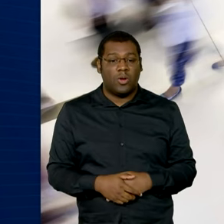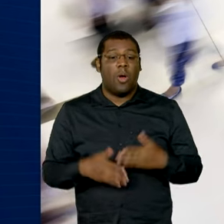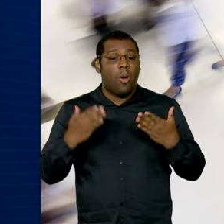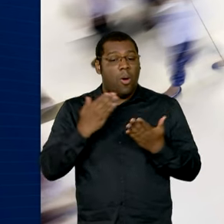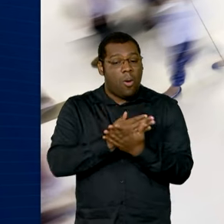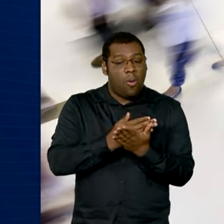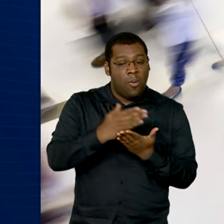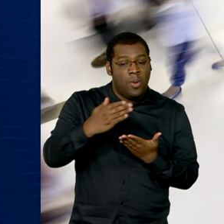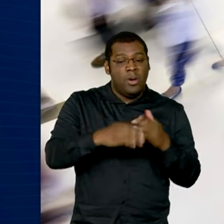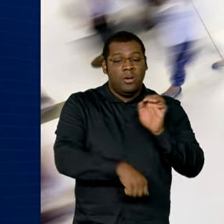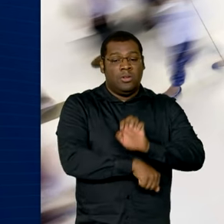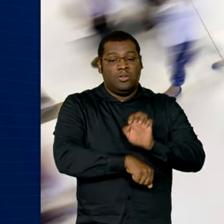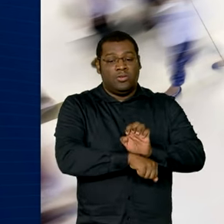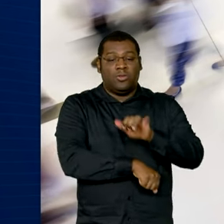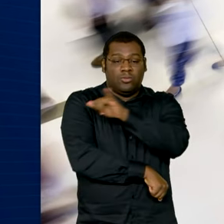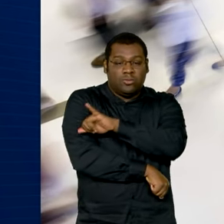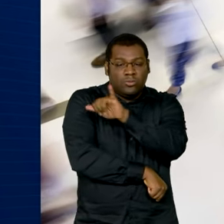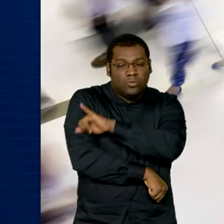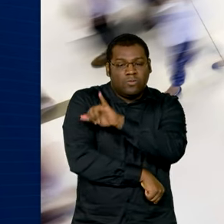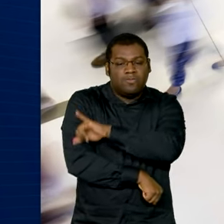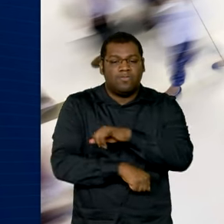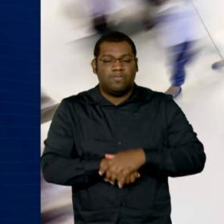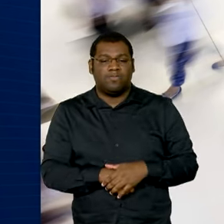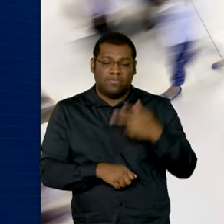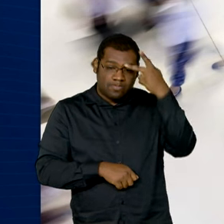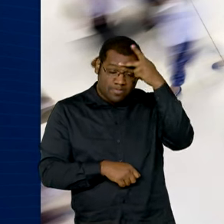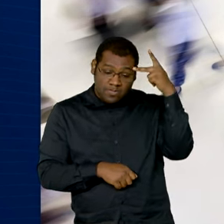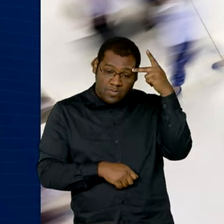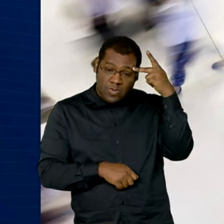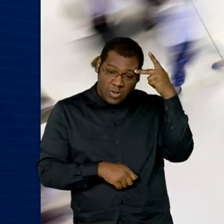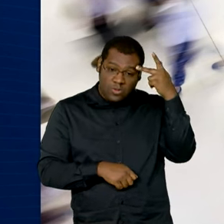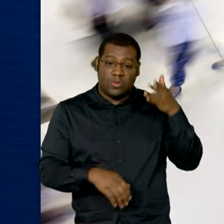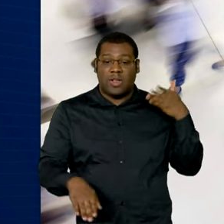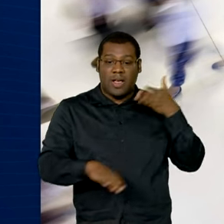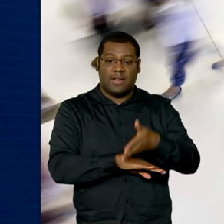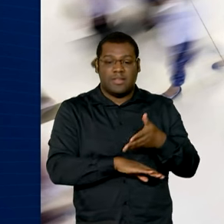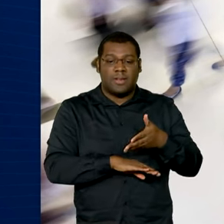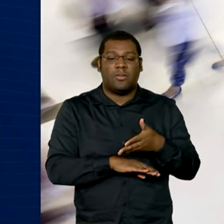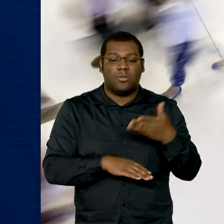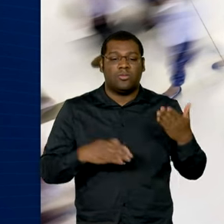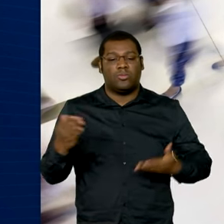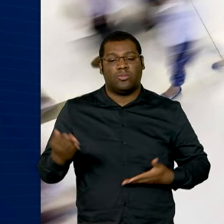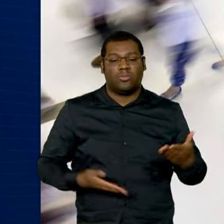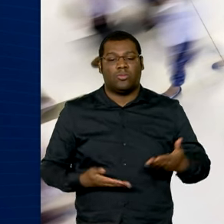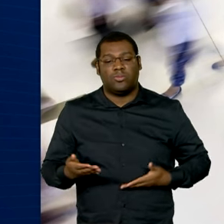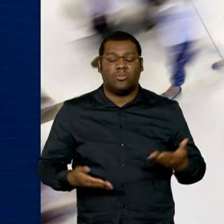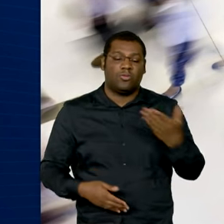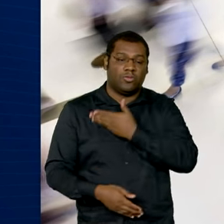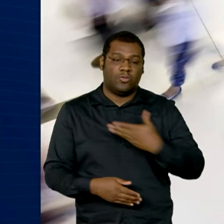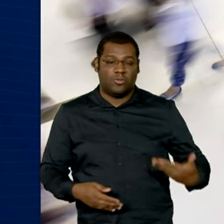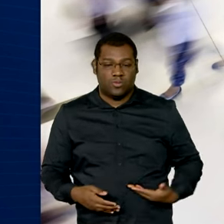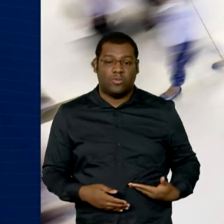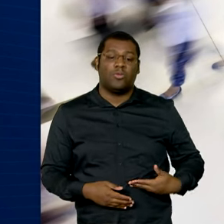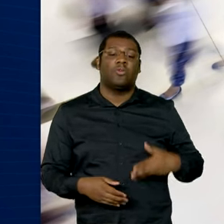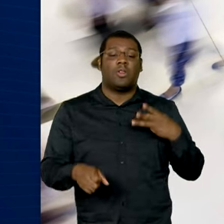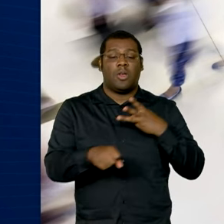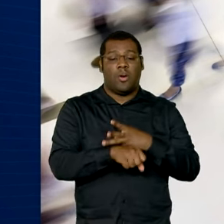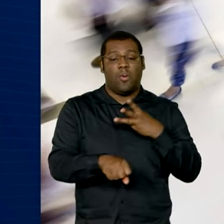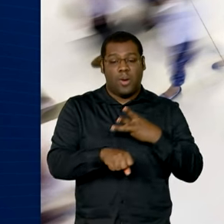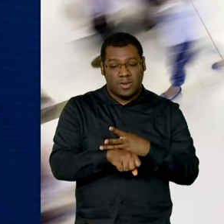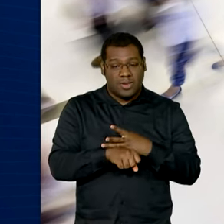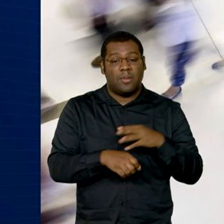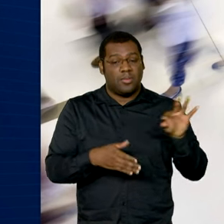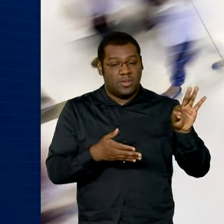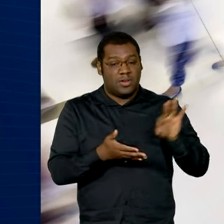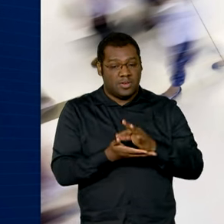Todo o processo de identificação das pessoas que podem vir a ser beneficiadas será por meio do WhatsApp. Após a triagem inicial,